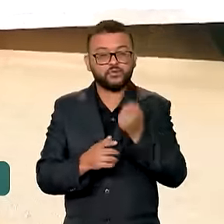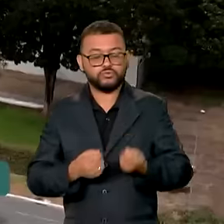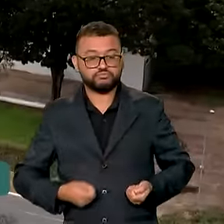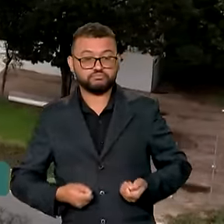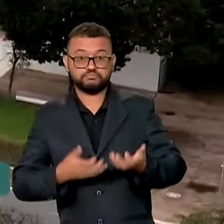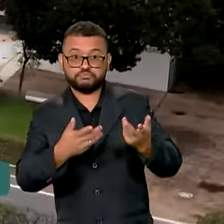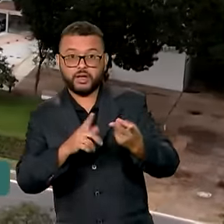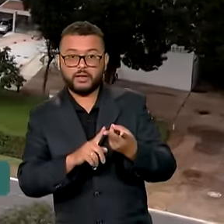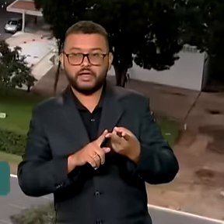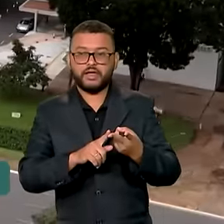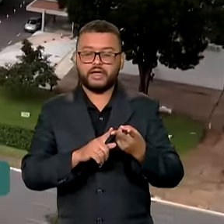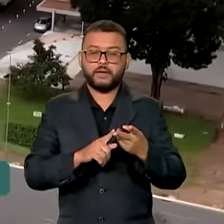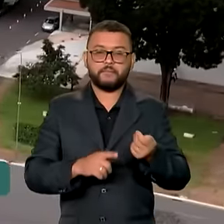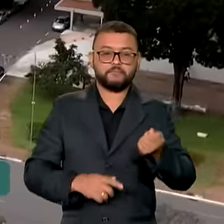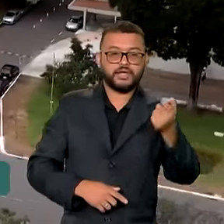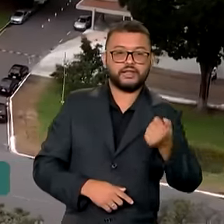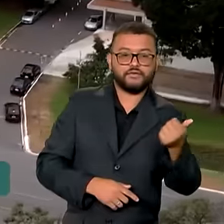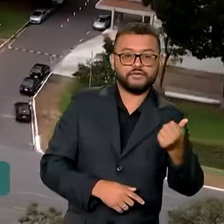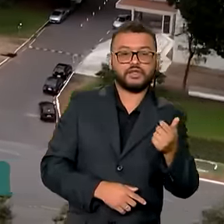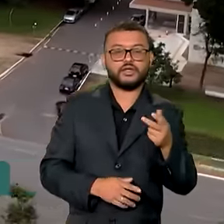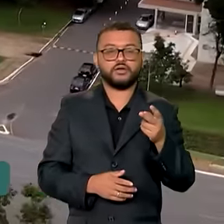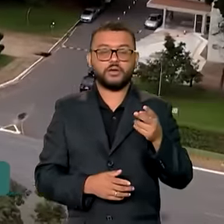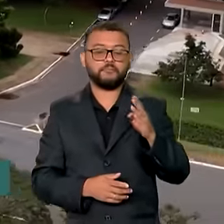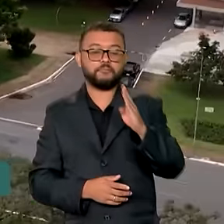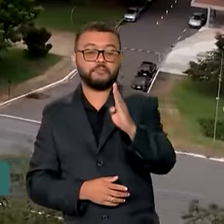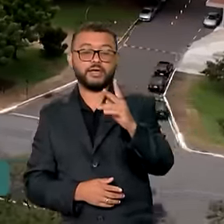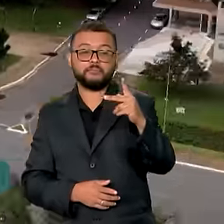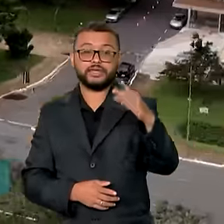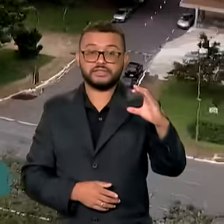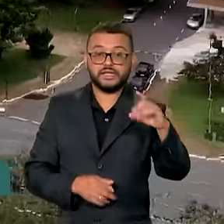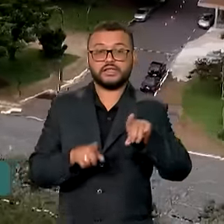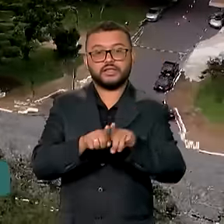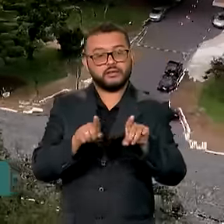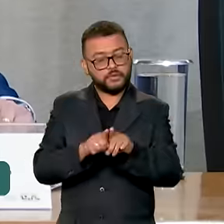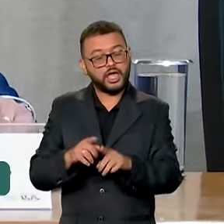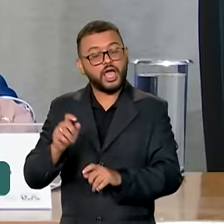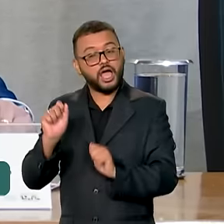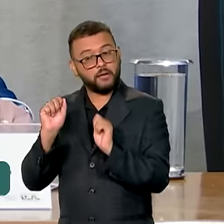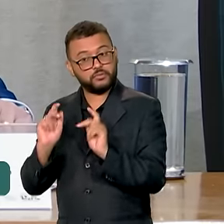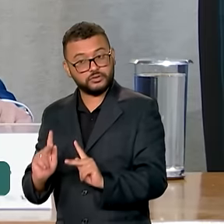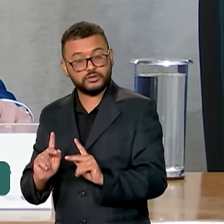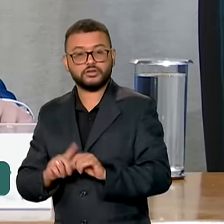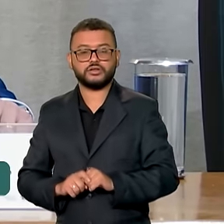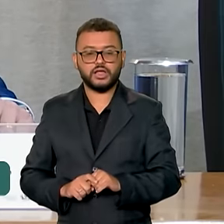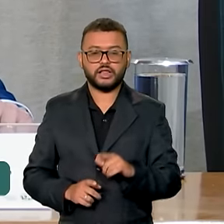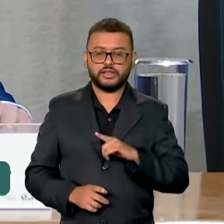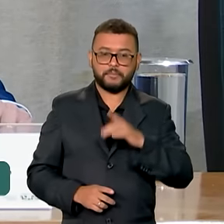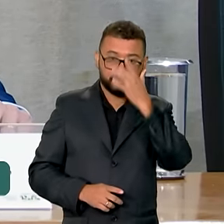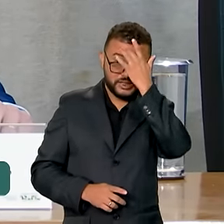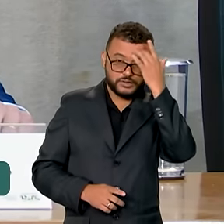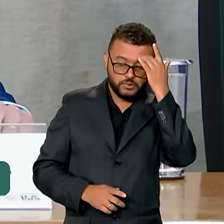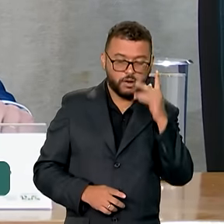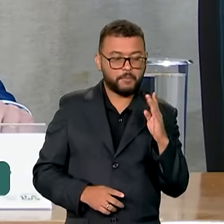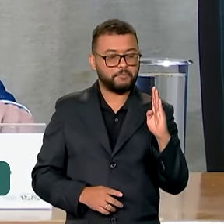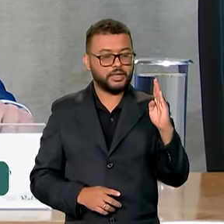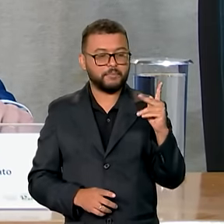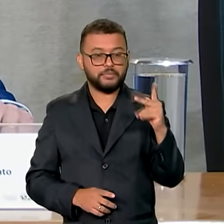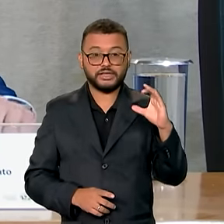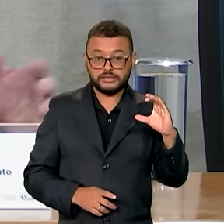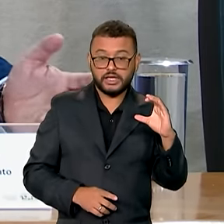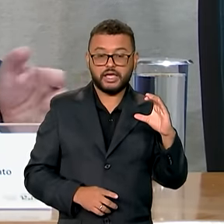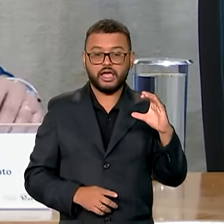despesas com benefícios de prestação continuada e previdência social. No caso dos benefícios de prestação continuada,